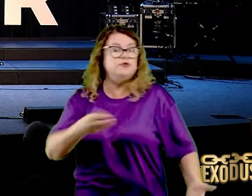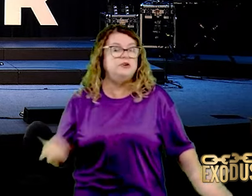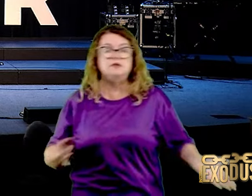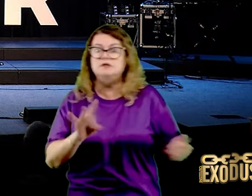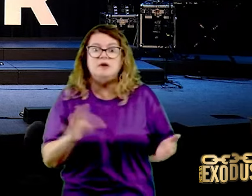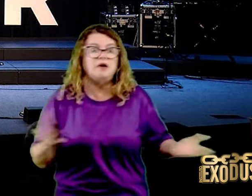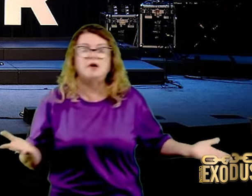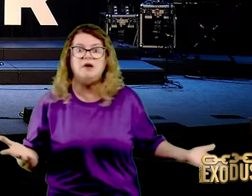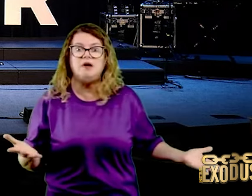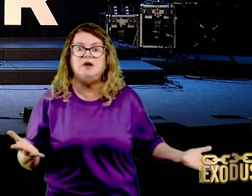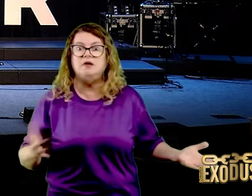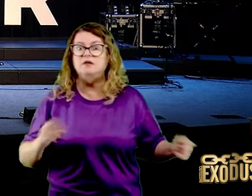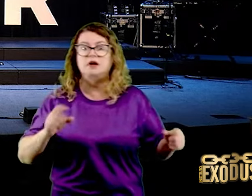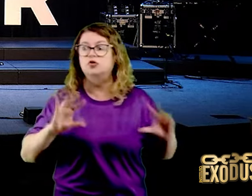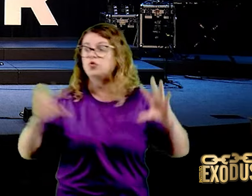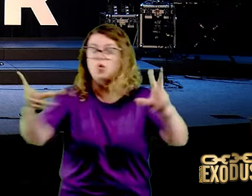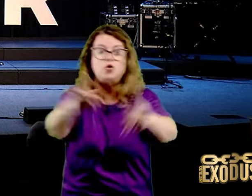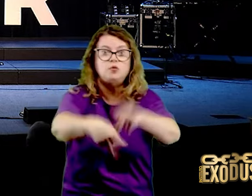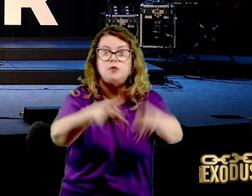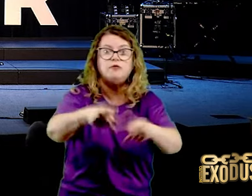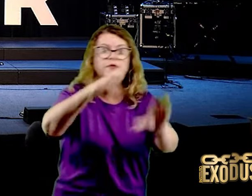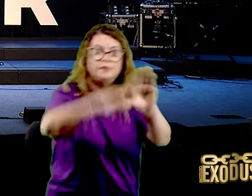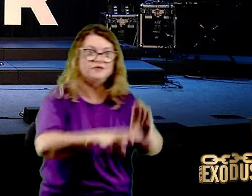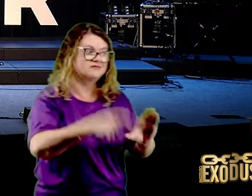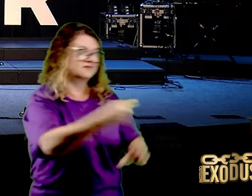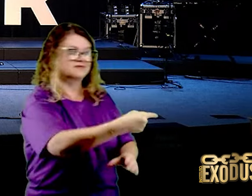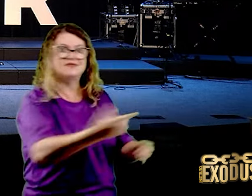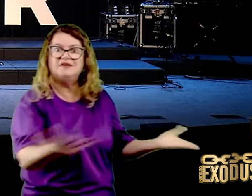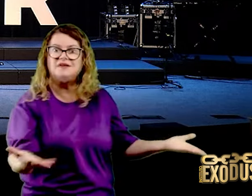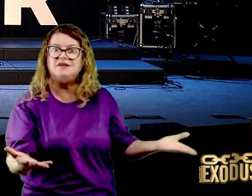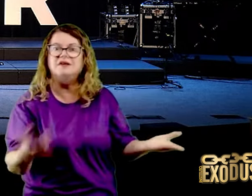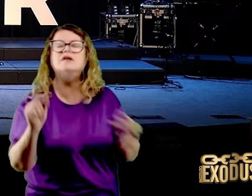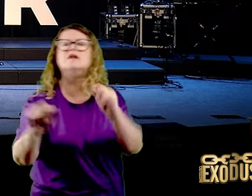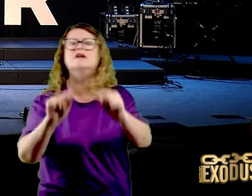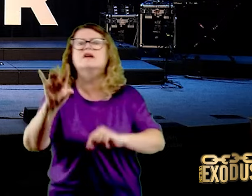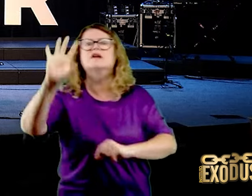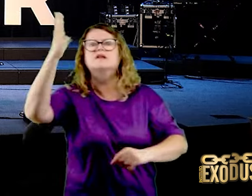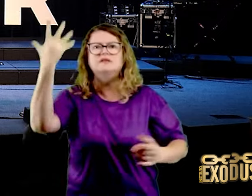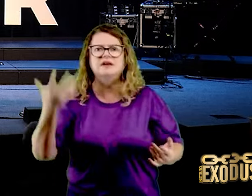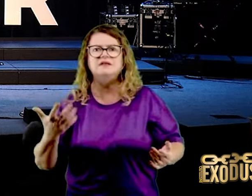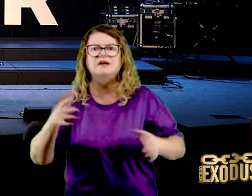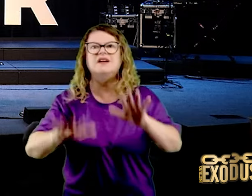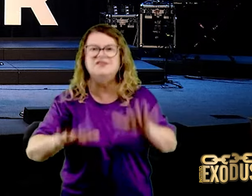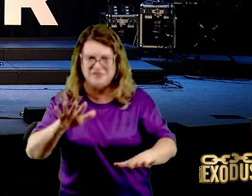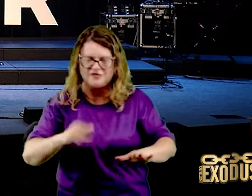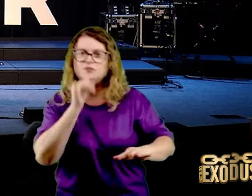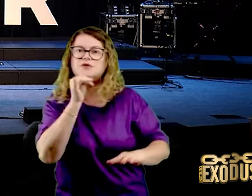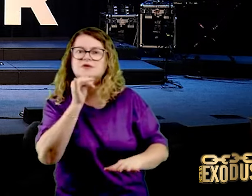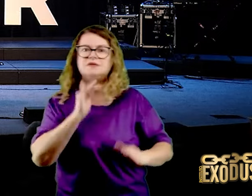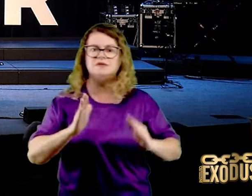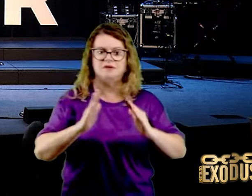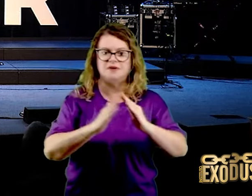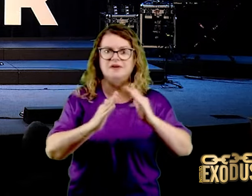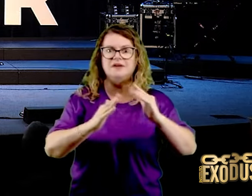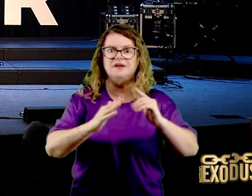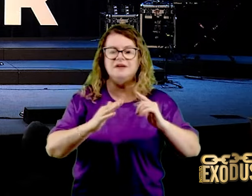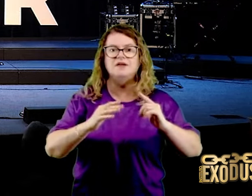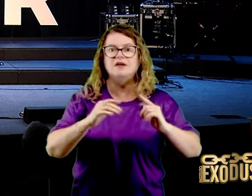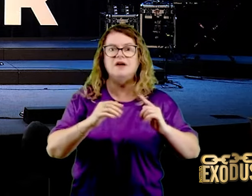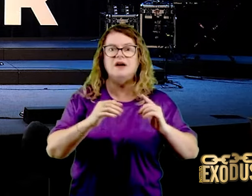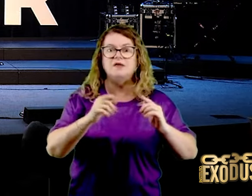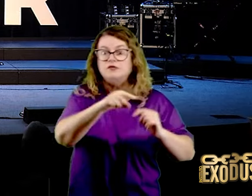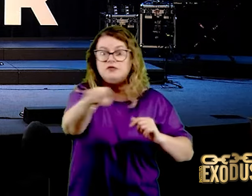aqui? A igreja, você, tem um problema dentro da sua casa. E o pastor não